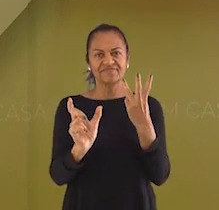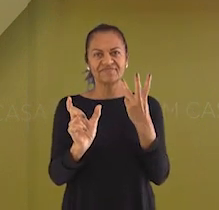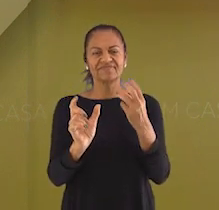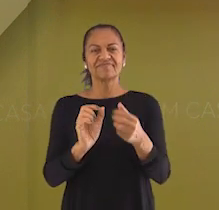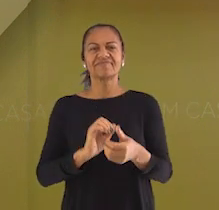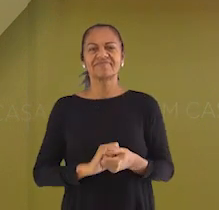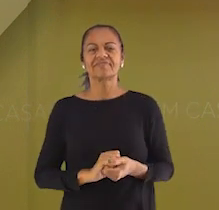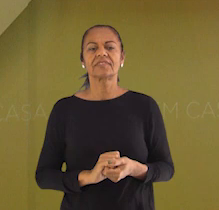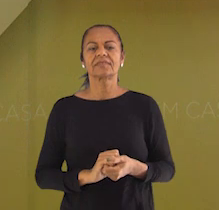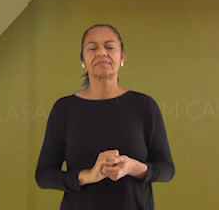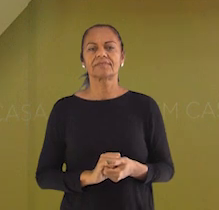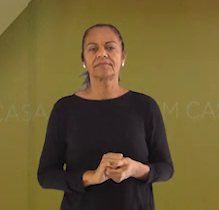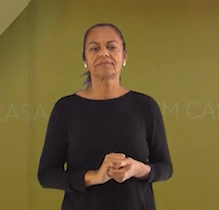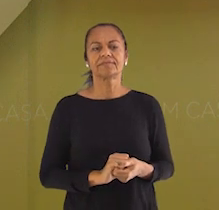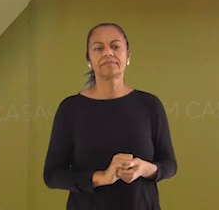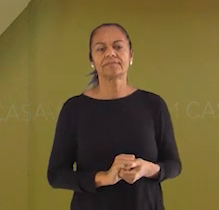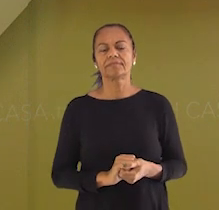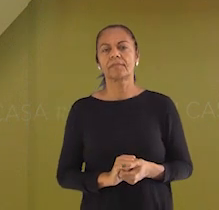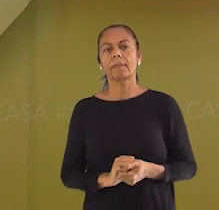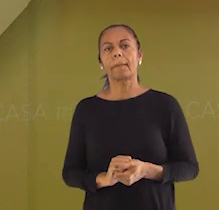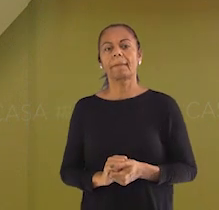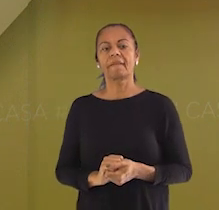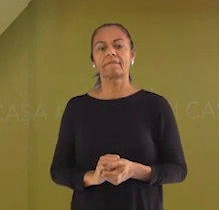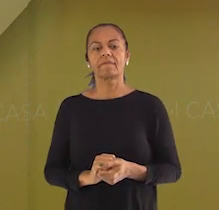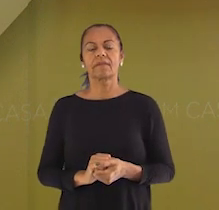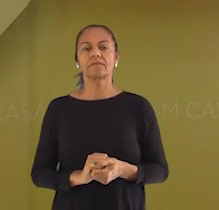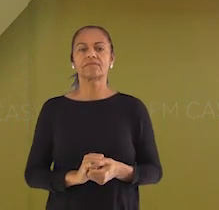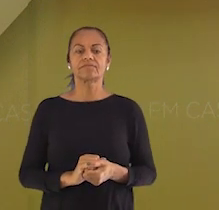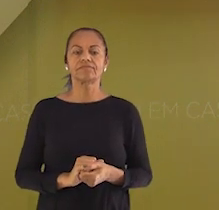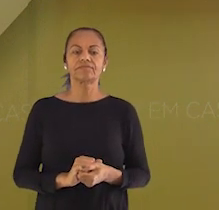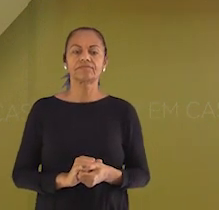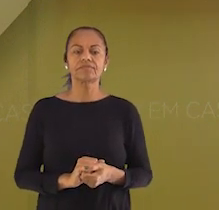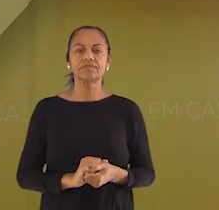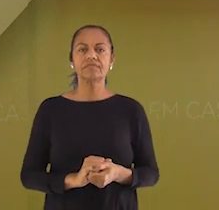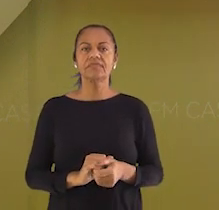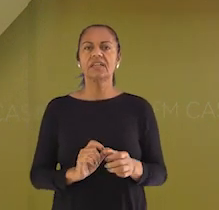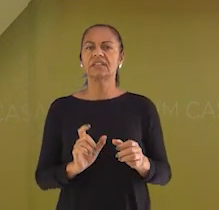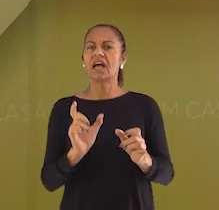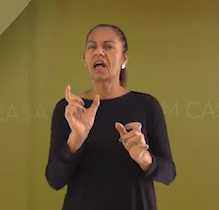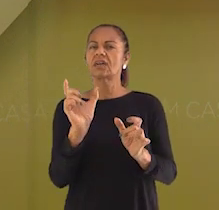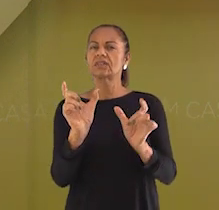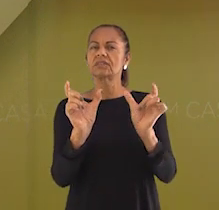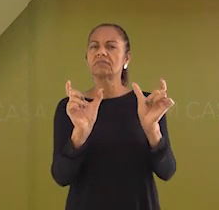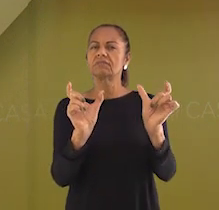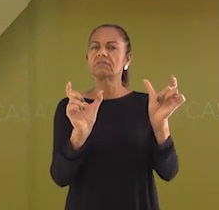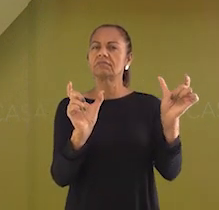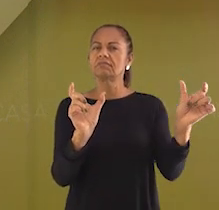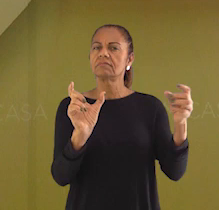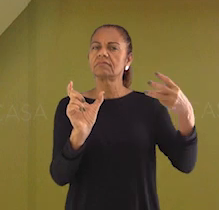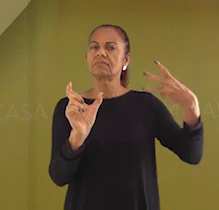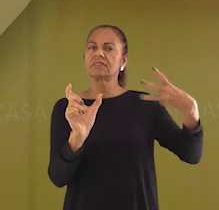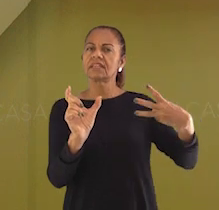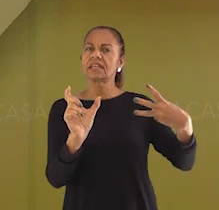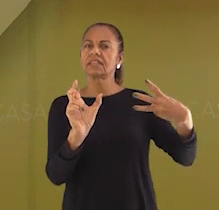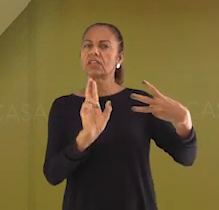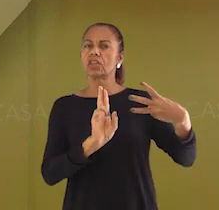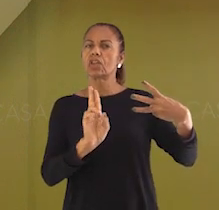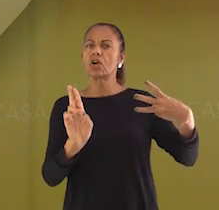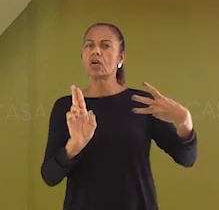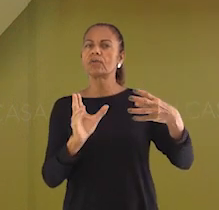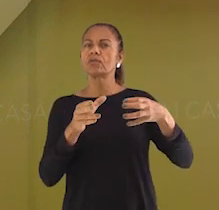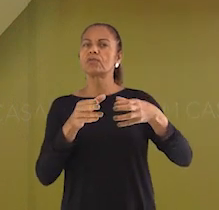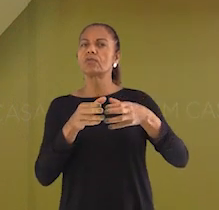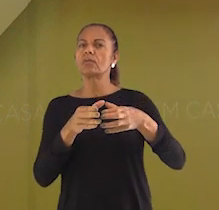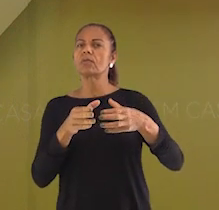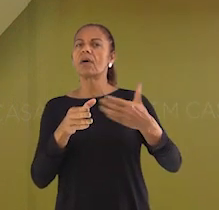E a classificação para três sílabas é trisílaba. Ou seja, a palavra lâmpada